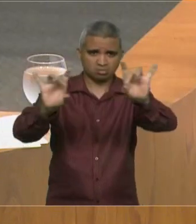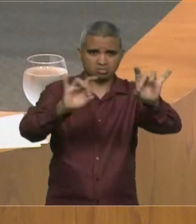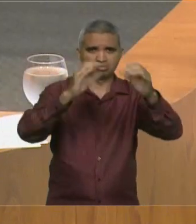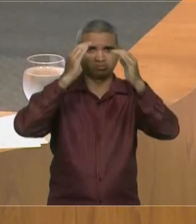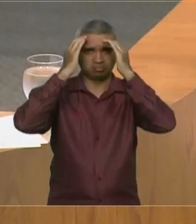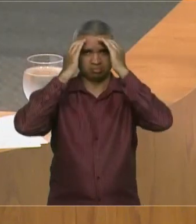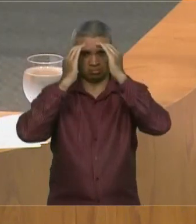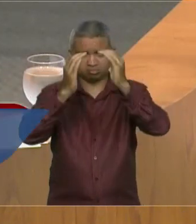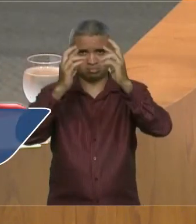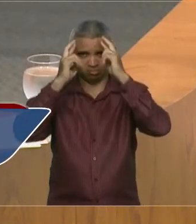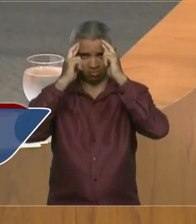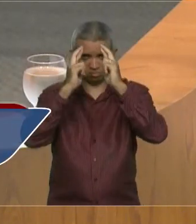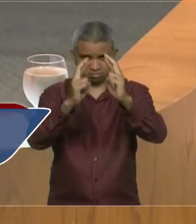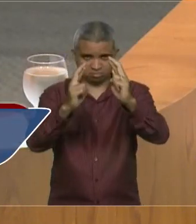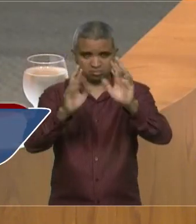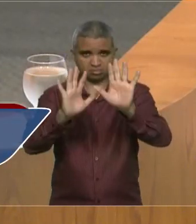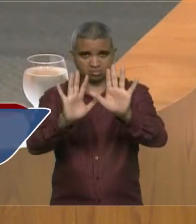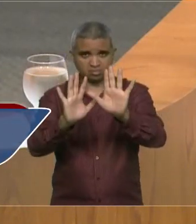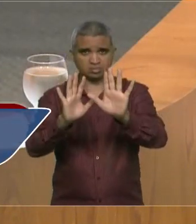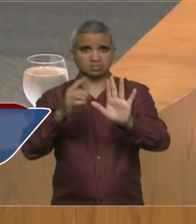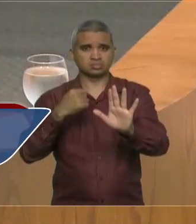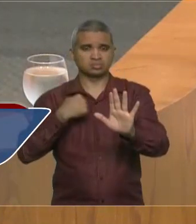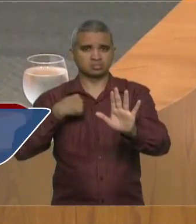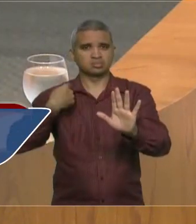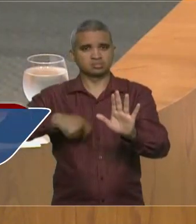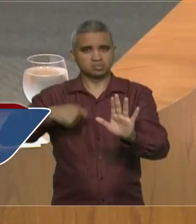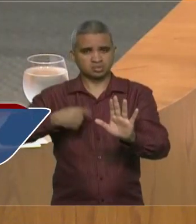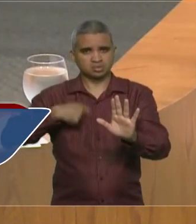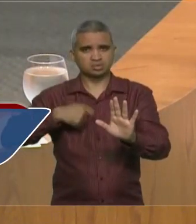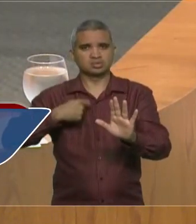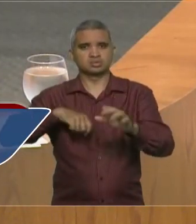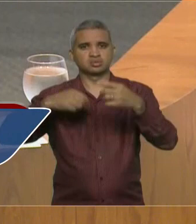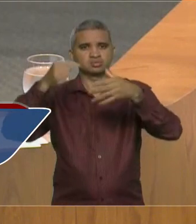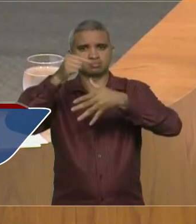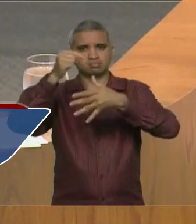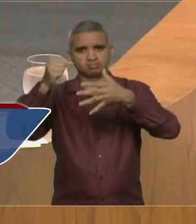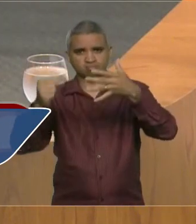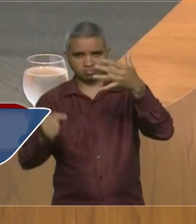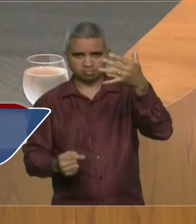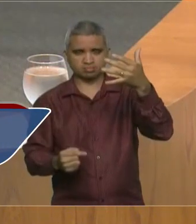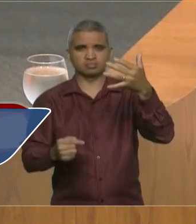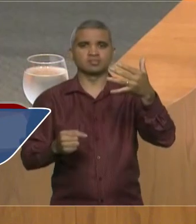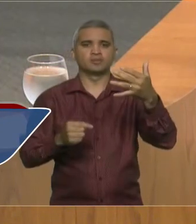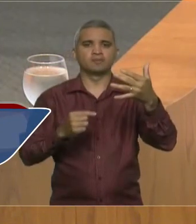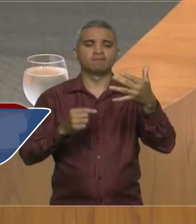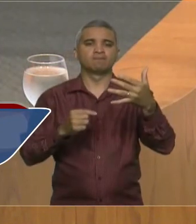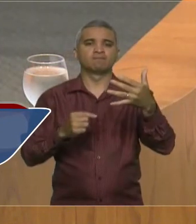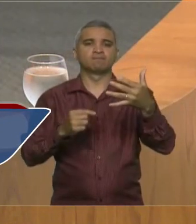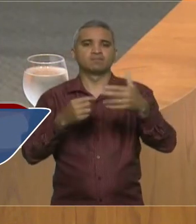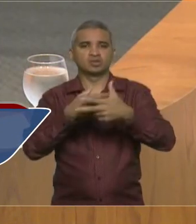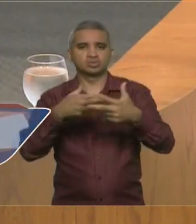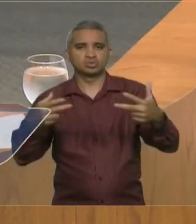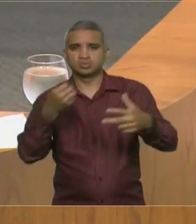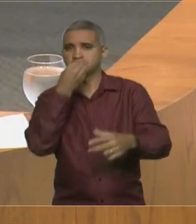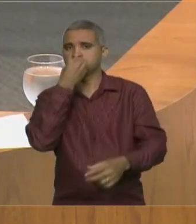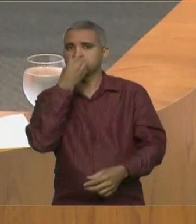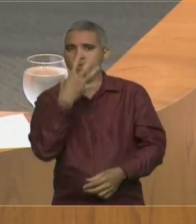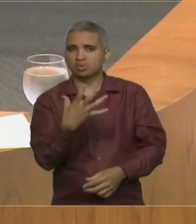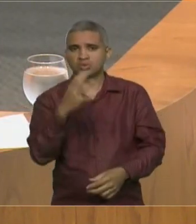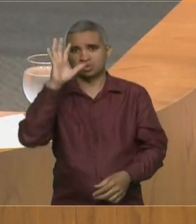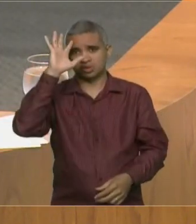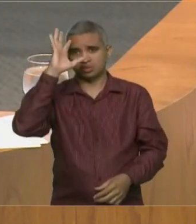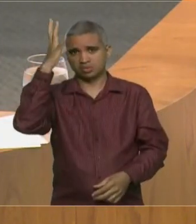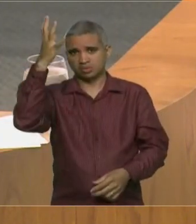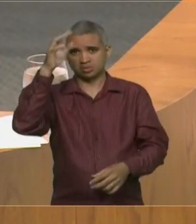deixarei de pontuar as ações positivas que estiverem acontecendo em nosso país.